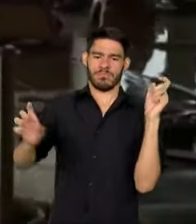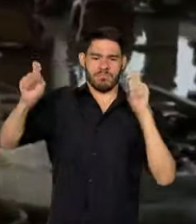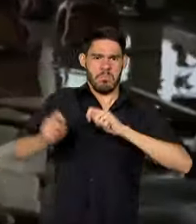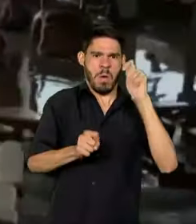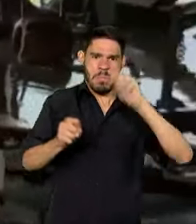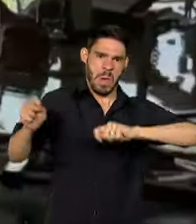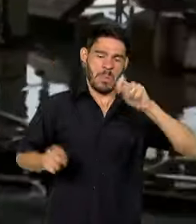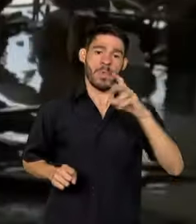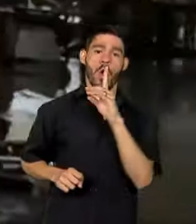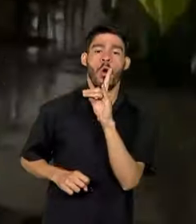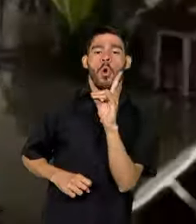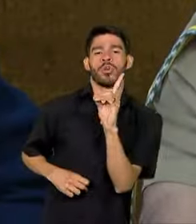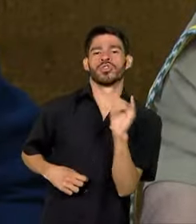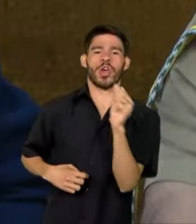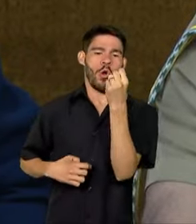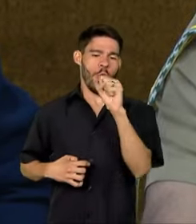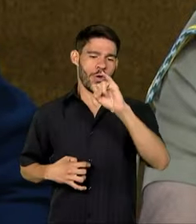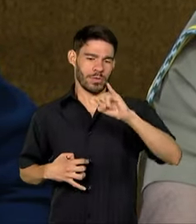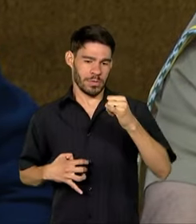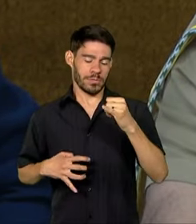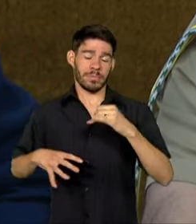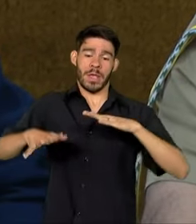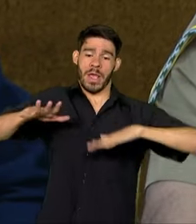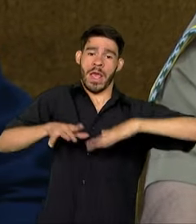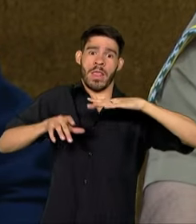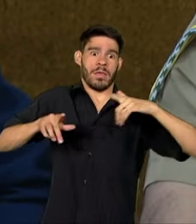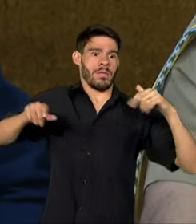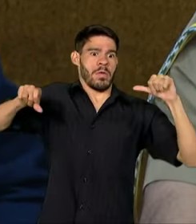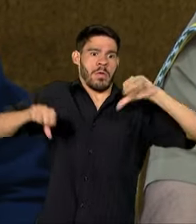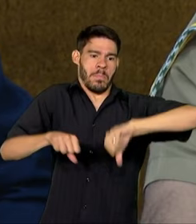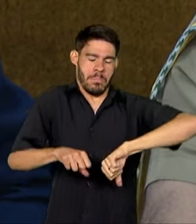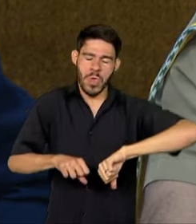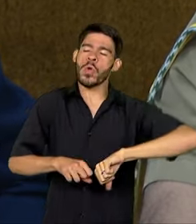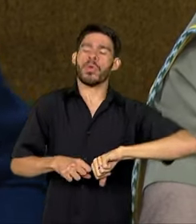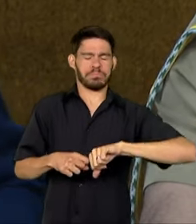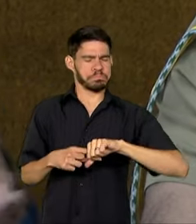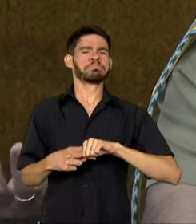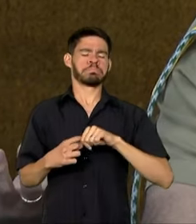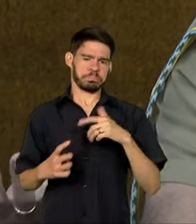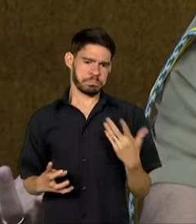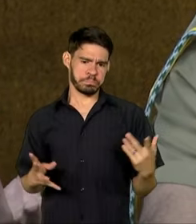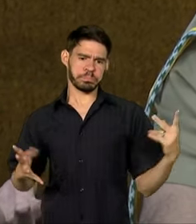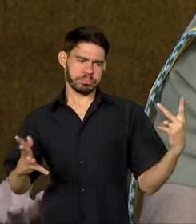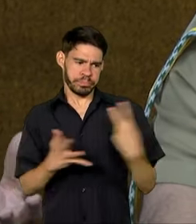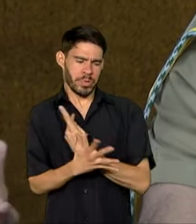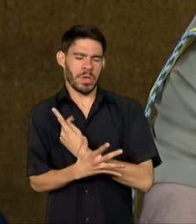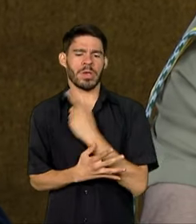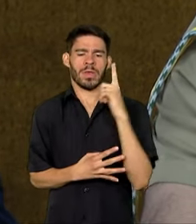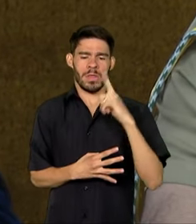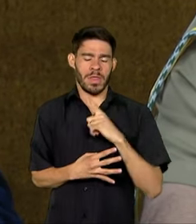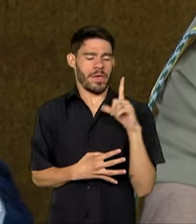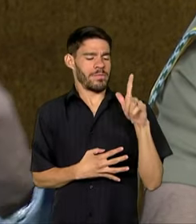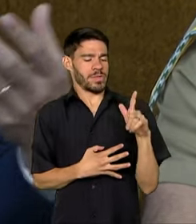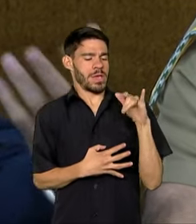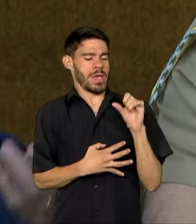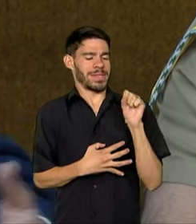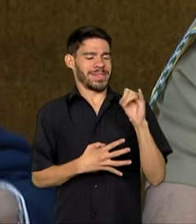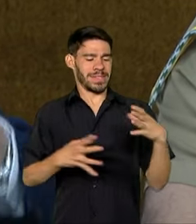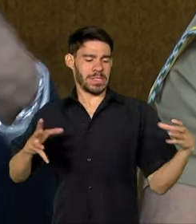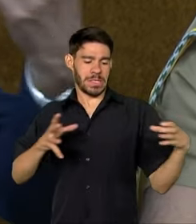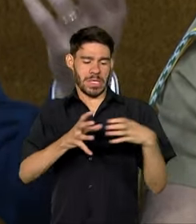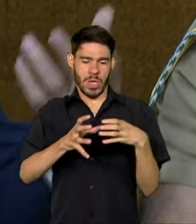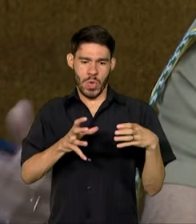do dia 8 de janeiro. Talvez tenha sido a crise maior que colocou o GSI, a Casa